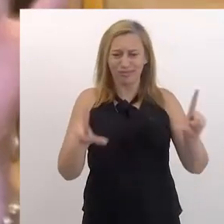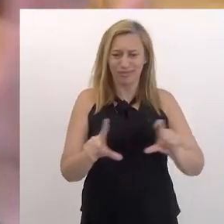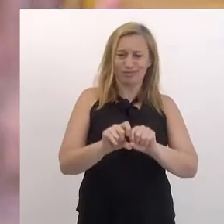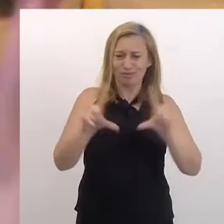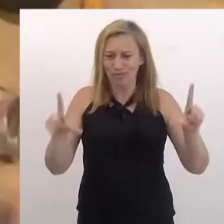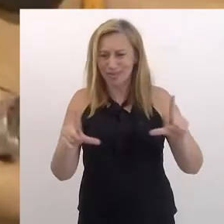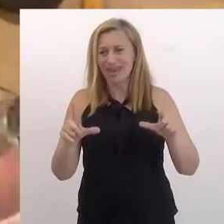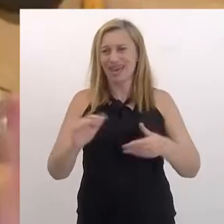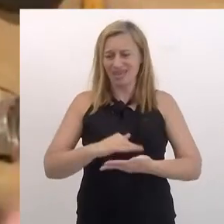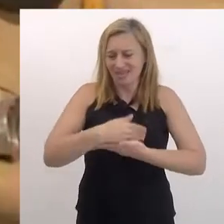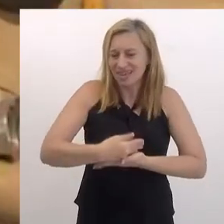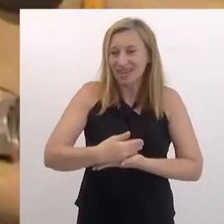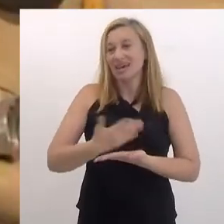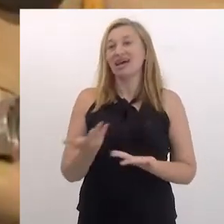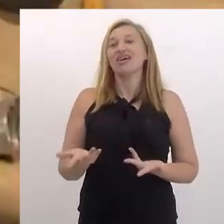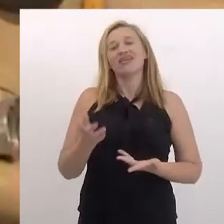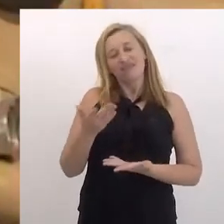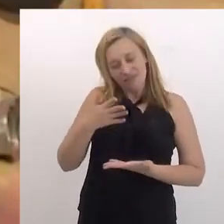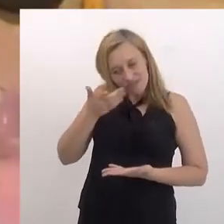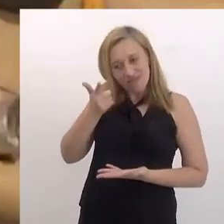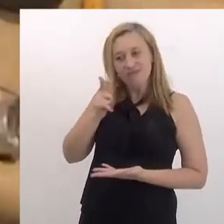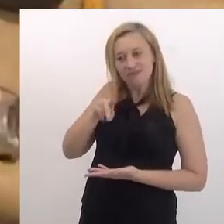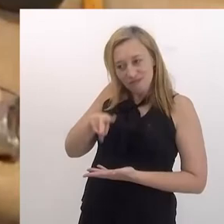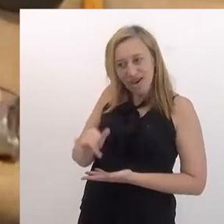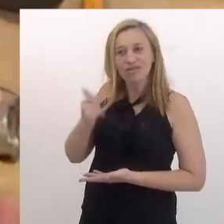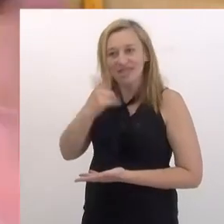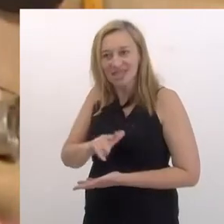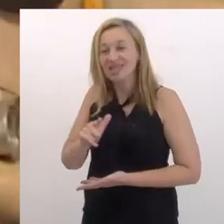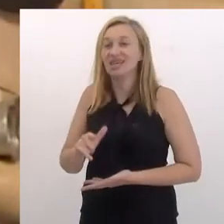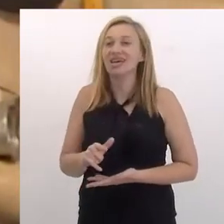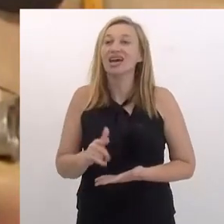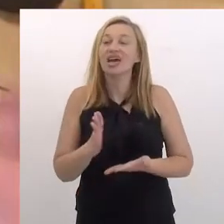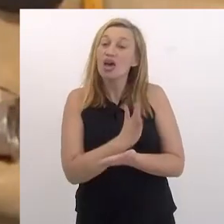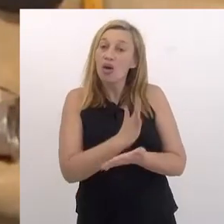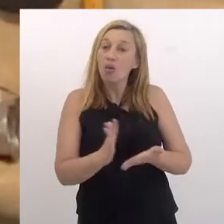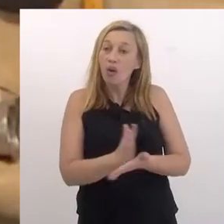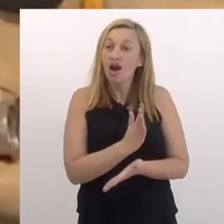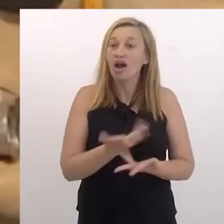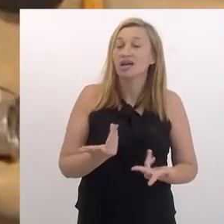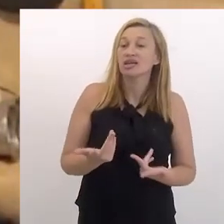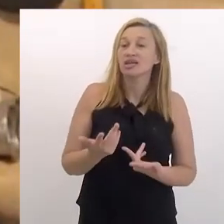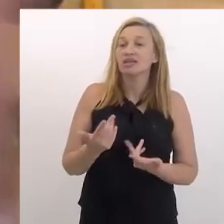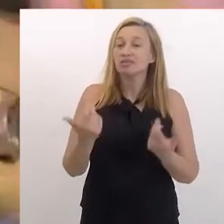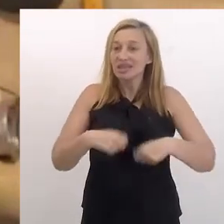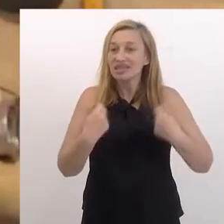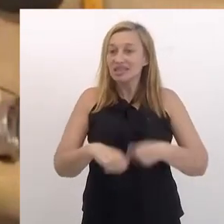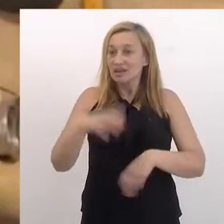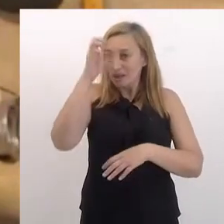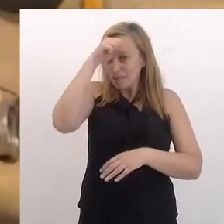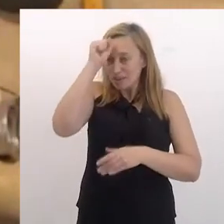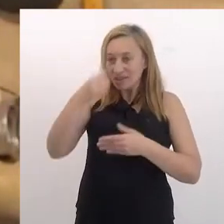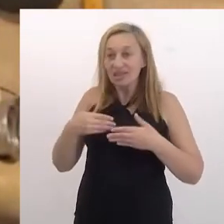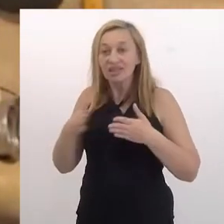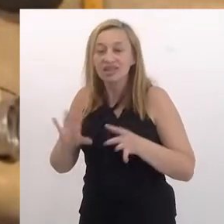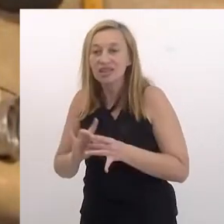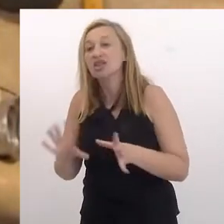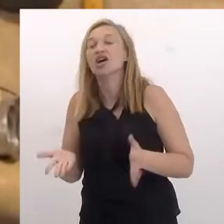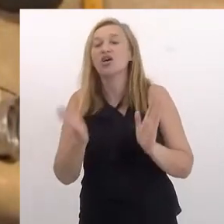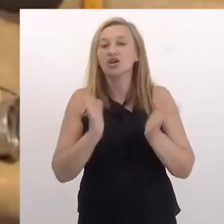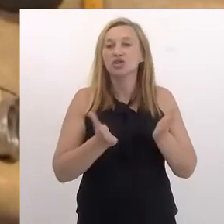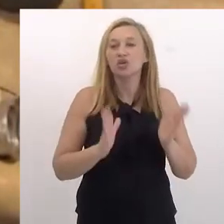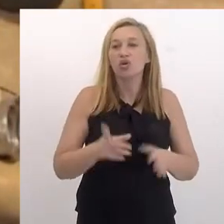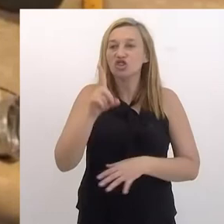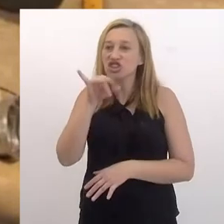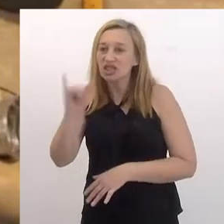minha filha, não sei nem abrir essa tampa desse laptop. Eu falei, não, mas vai dar certo, não sei o quê. Então, eu acho que tem que ter essa abertura para aprender.